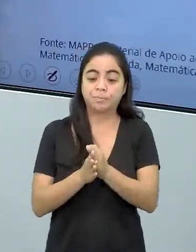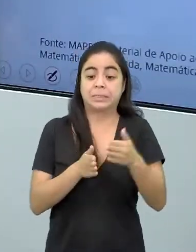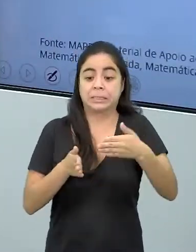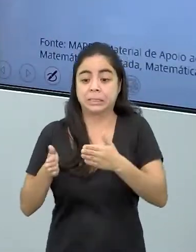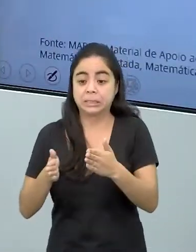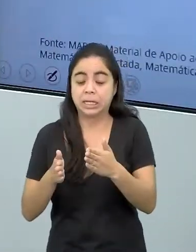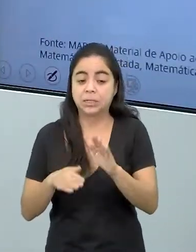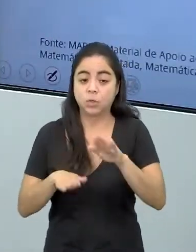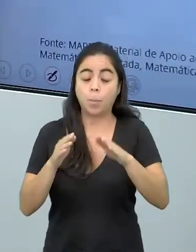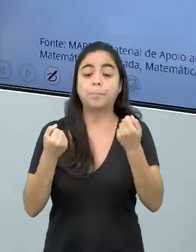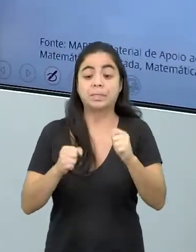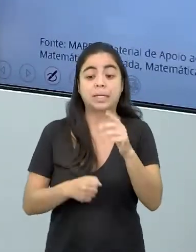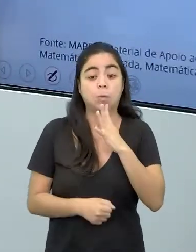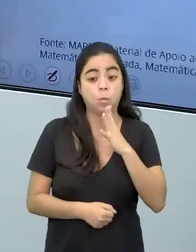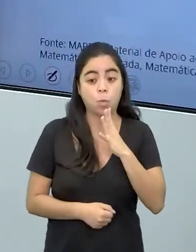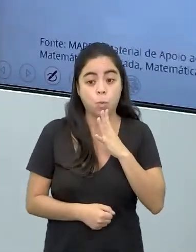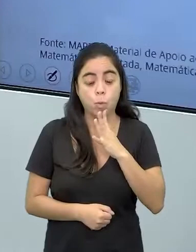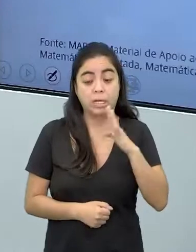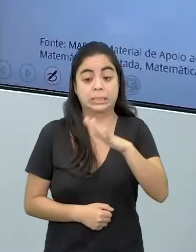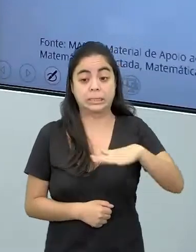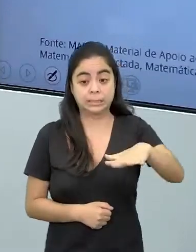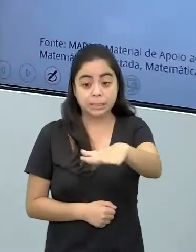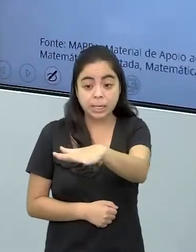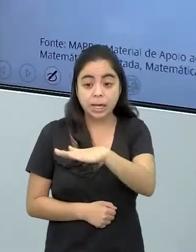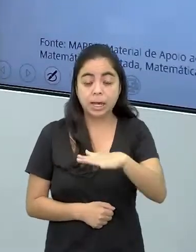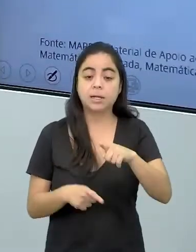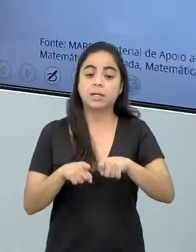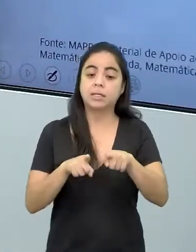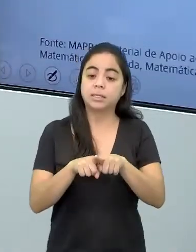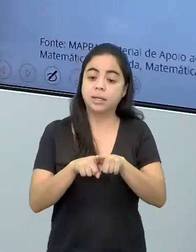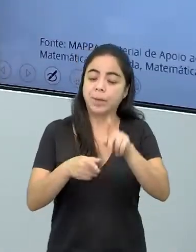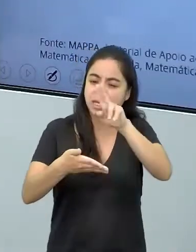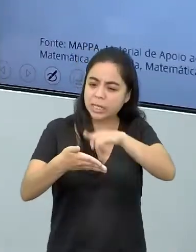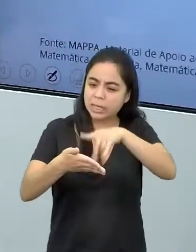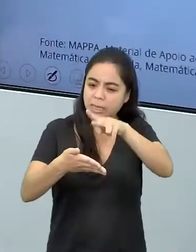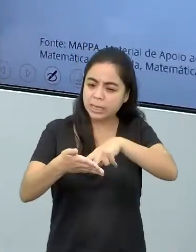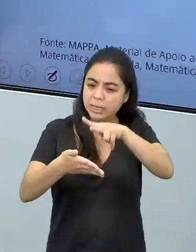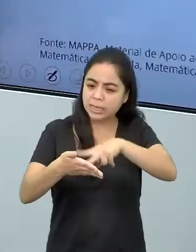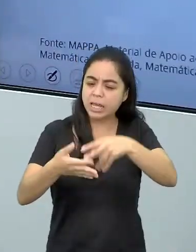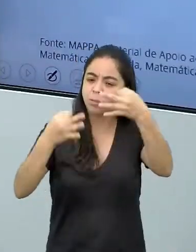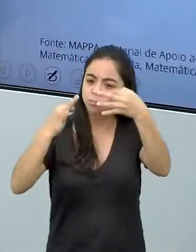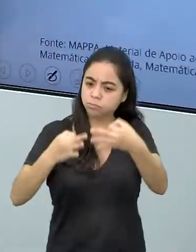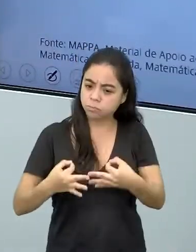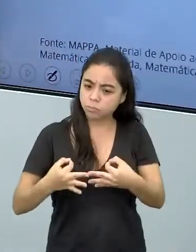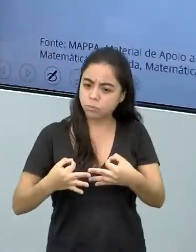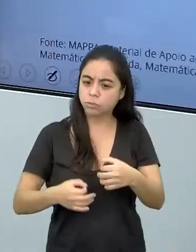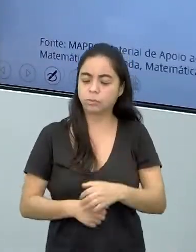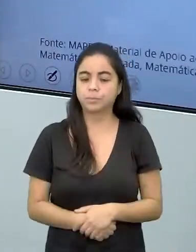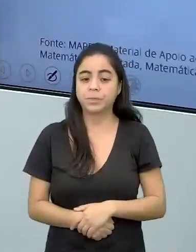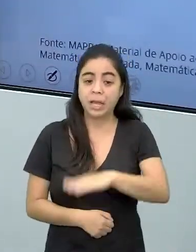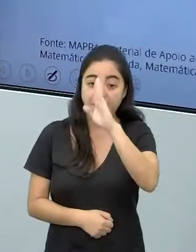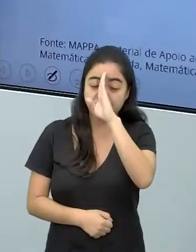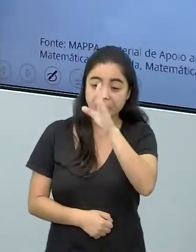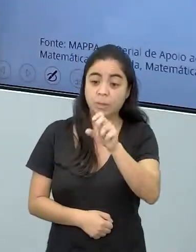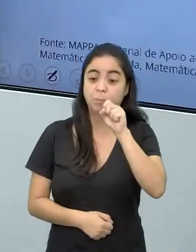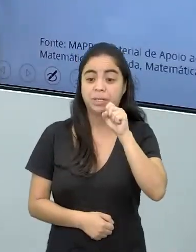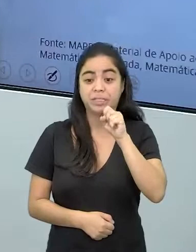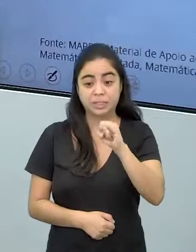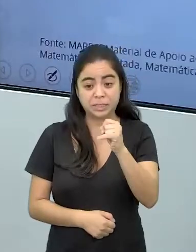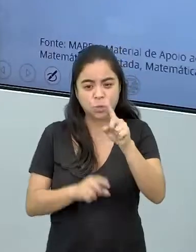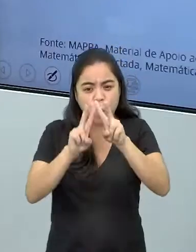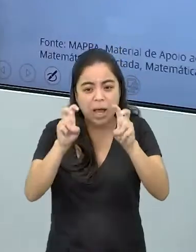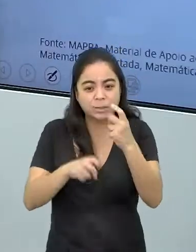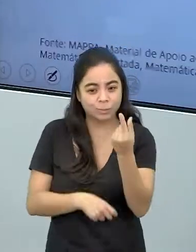conhecimento é bom a gente correr atrás da leitura, e fazer a leitura de tudo que aparece aí, principalmente quando fala de dinheiro.